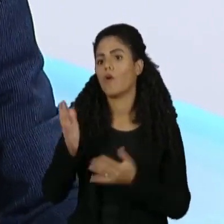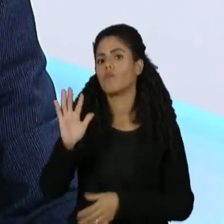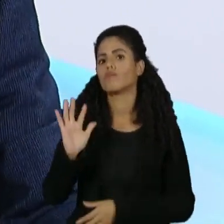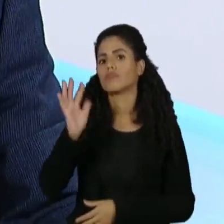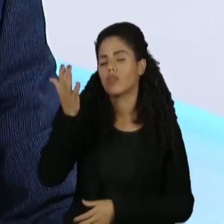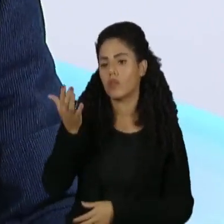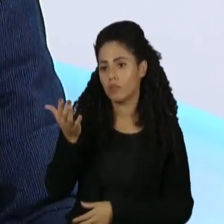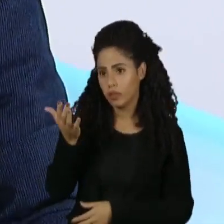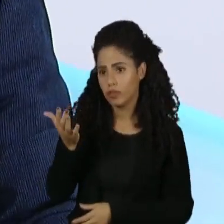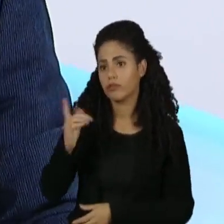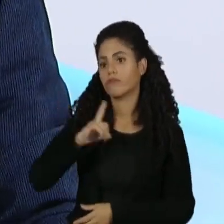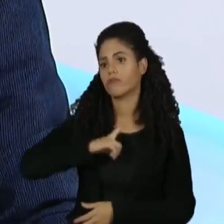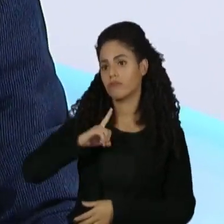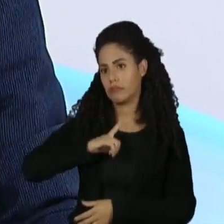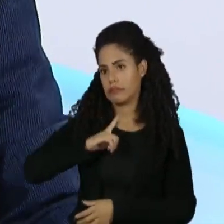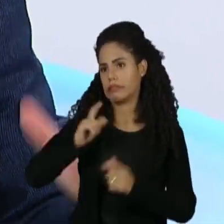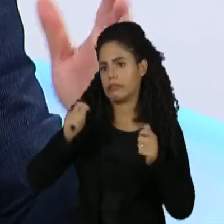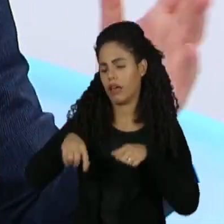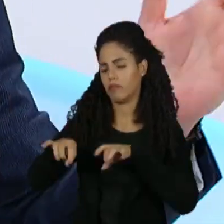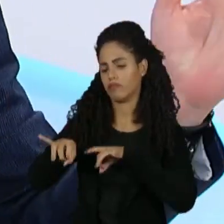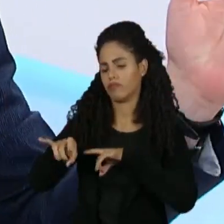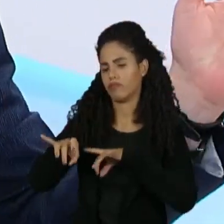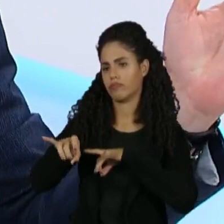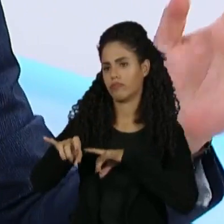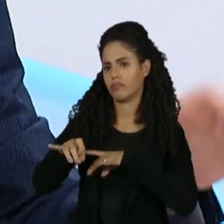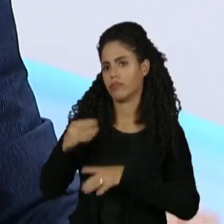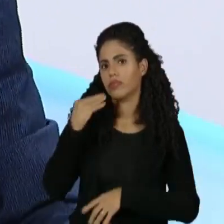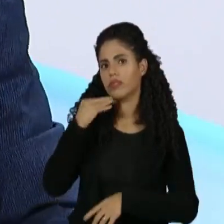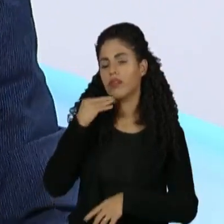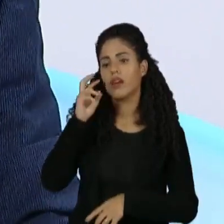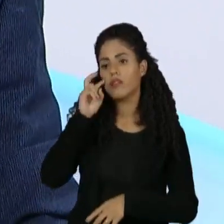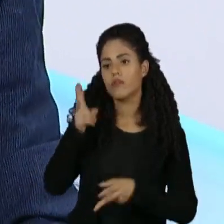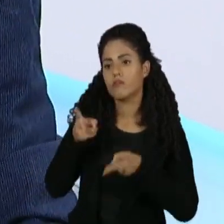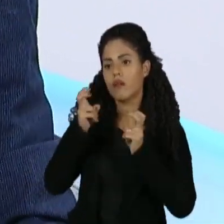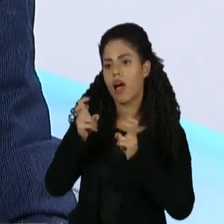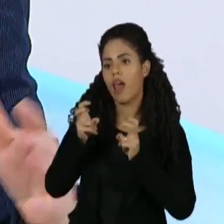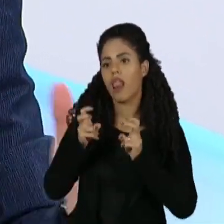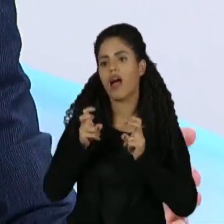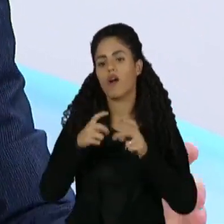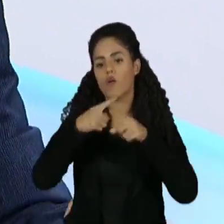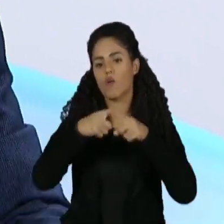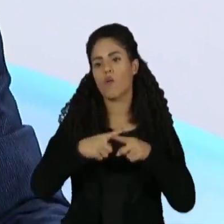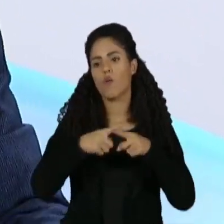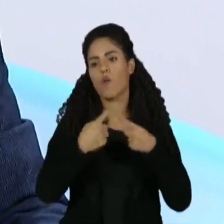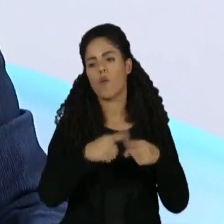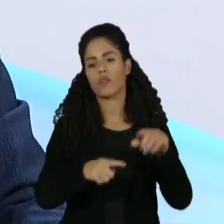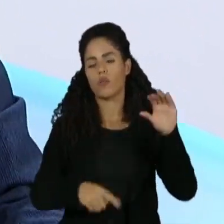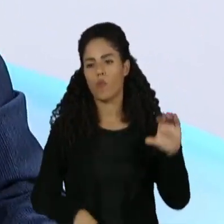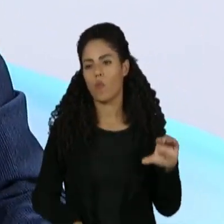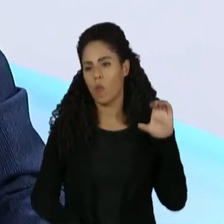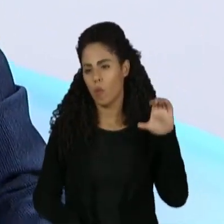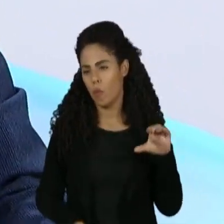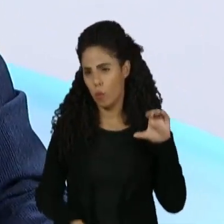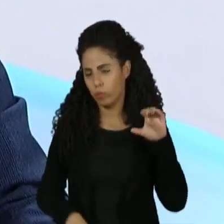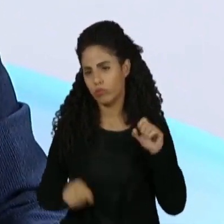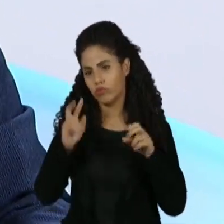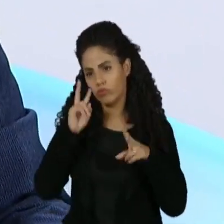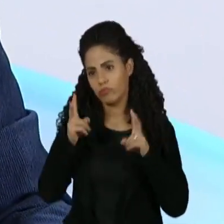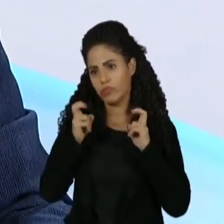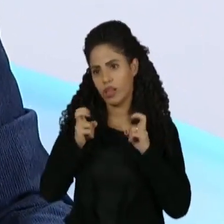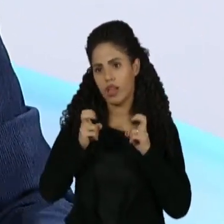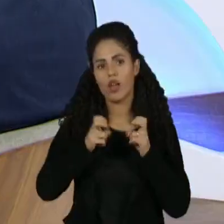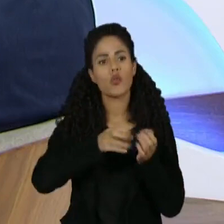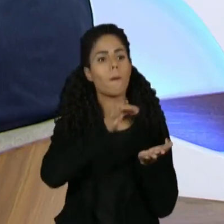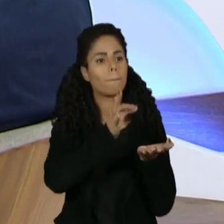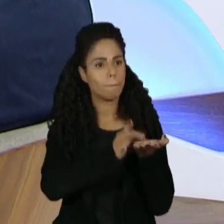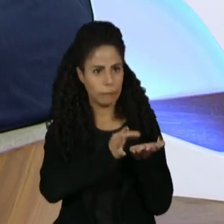um cara velho, ele tem muita condição técnica, quem viu o jogo, o último jogo da Colômbia que ele entrou um pouco, alguns jogos que ele entrou um pouco, tem muita condição. viu o pênalti